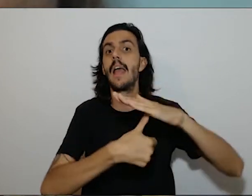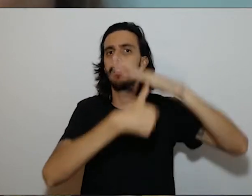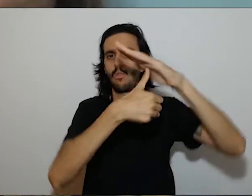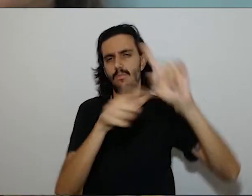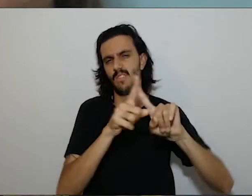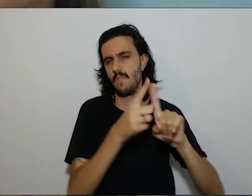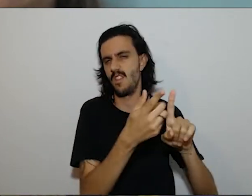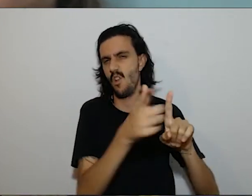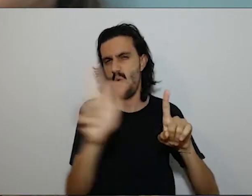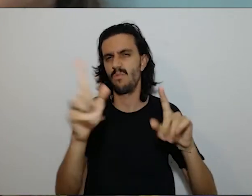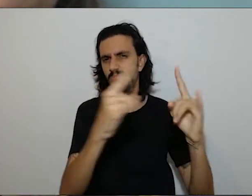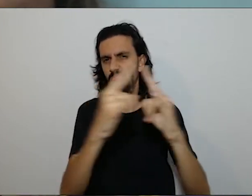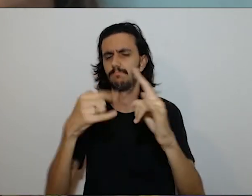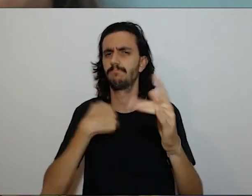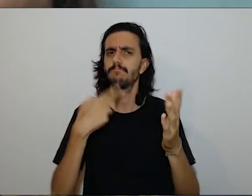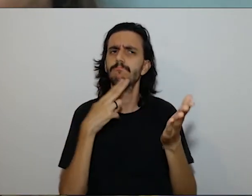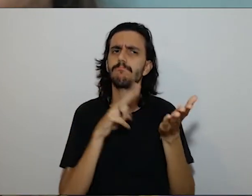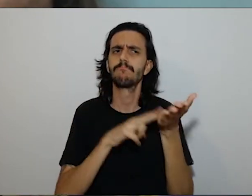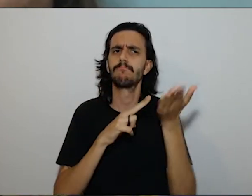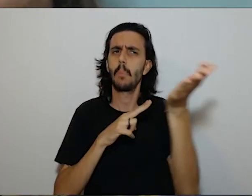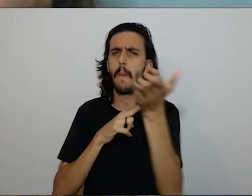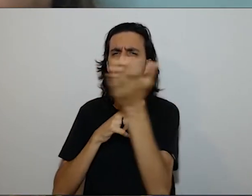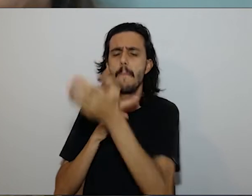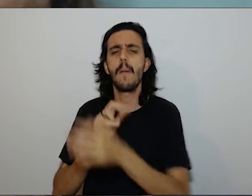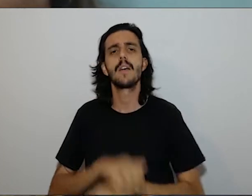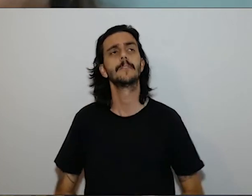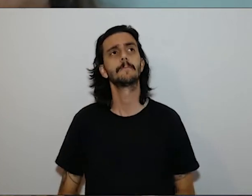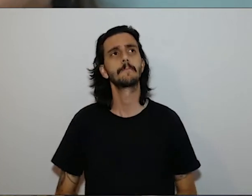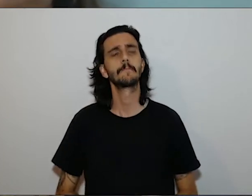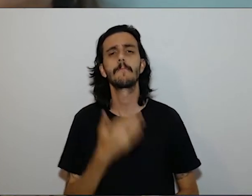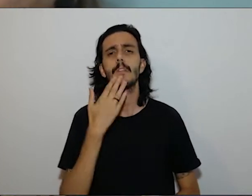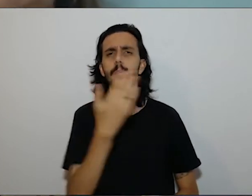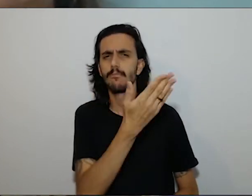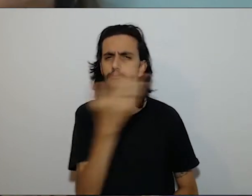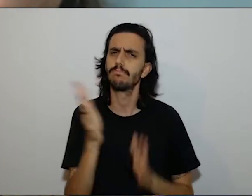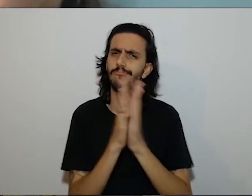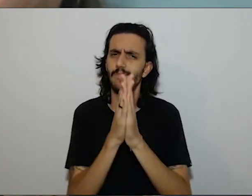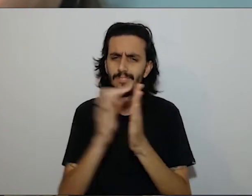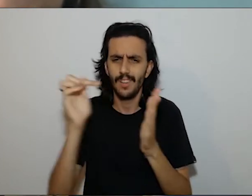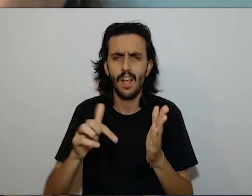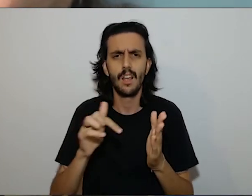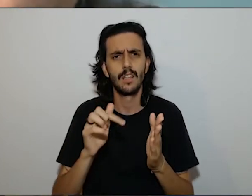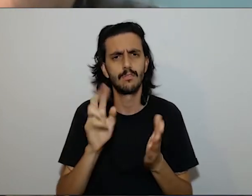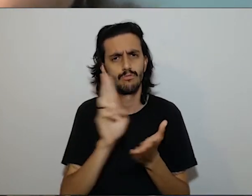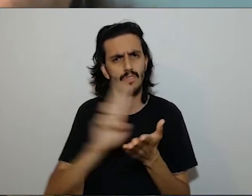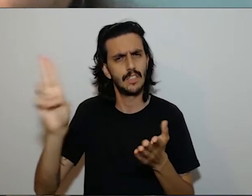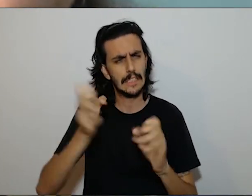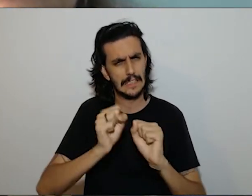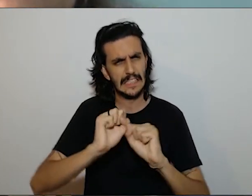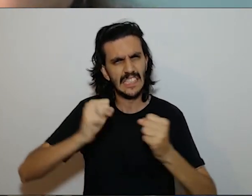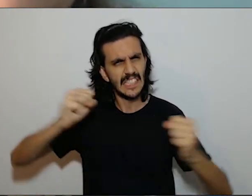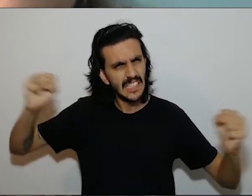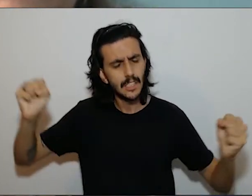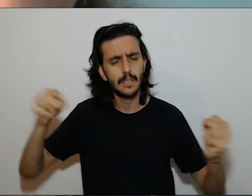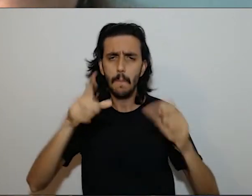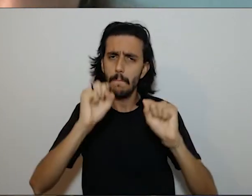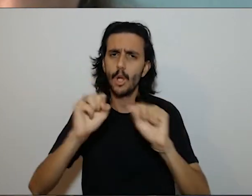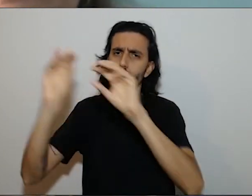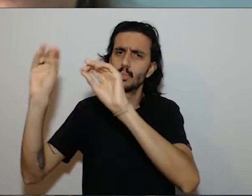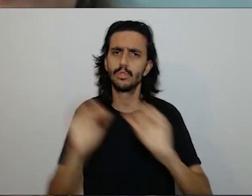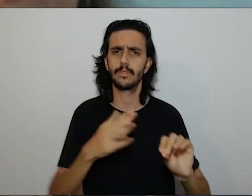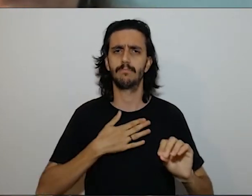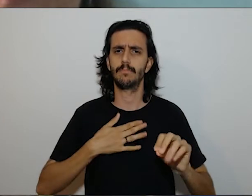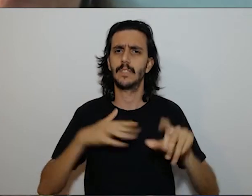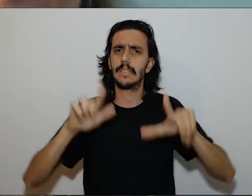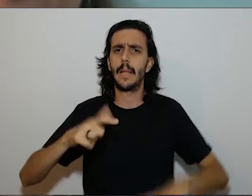pedindo uma universidade tão grande que eles arrumassem espaço no térreo ou em outra unidade se a